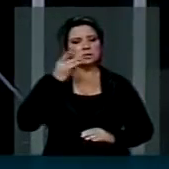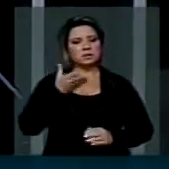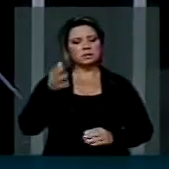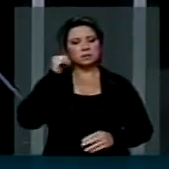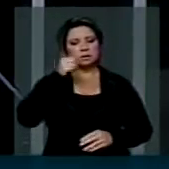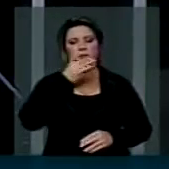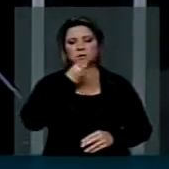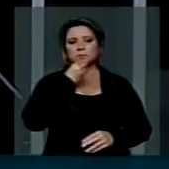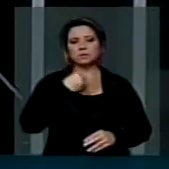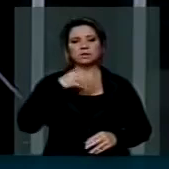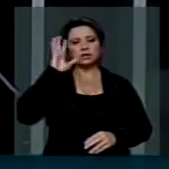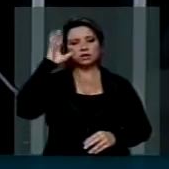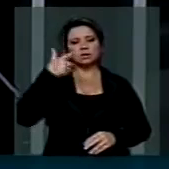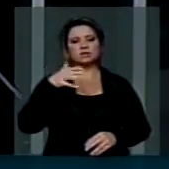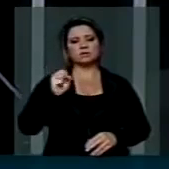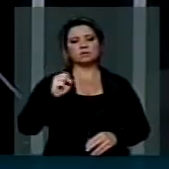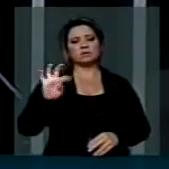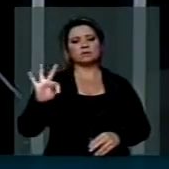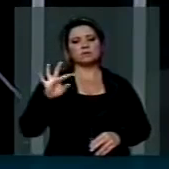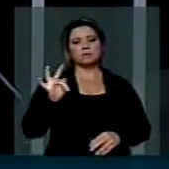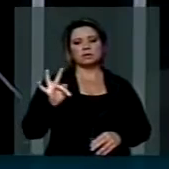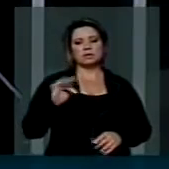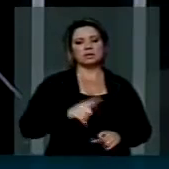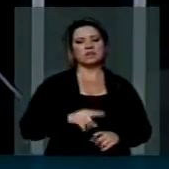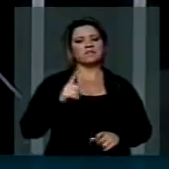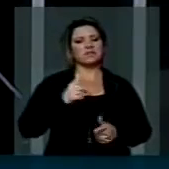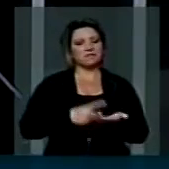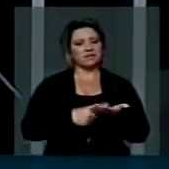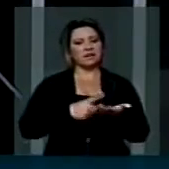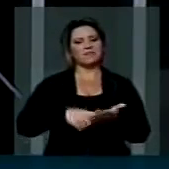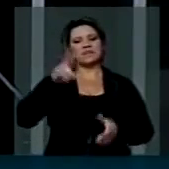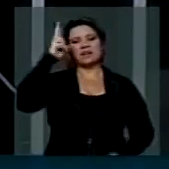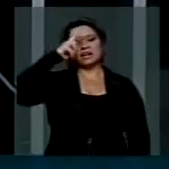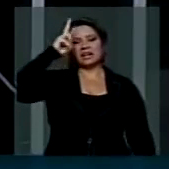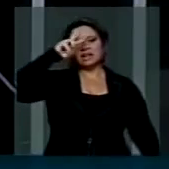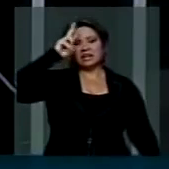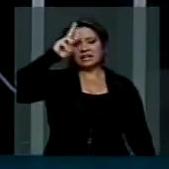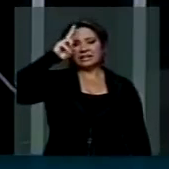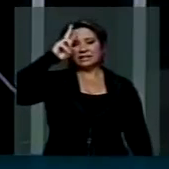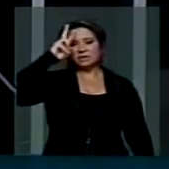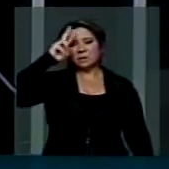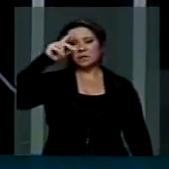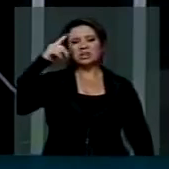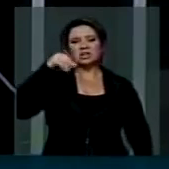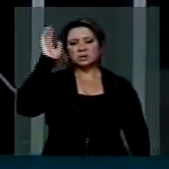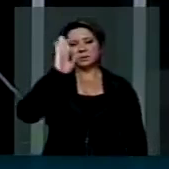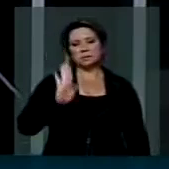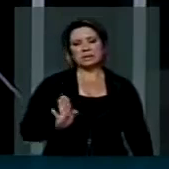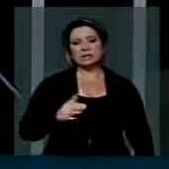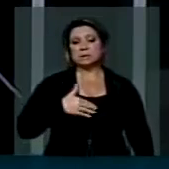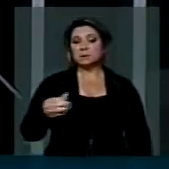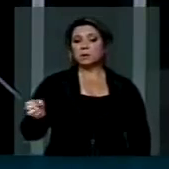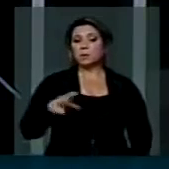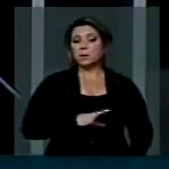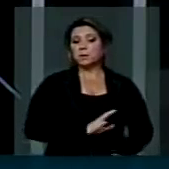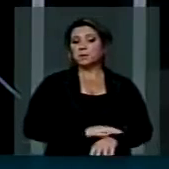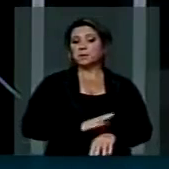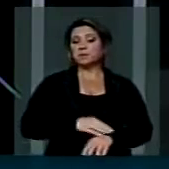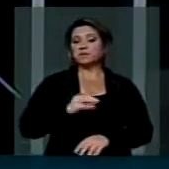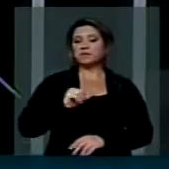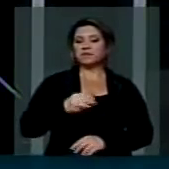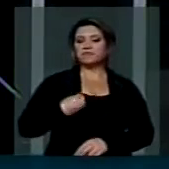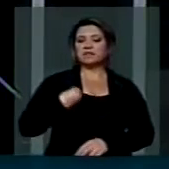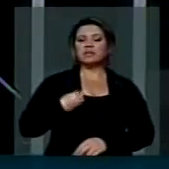decisão do Supremo Tribunal Federal marca a nossa história e é o início, espero, de uma nova era, mas